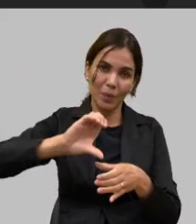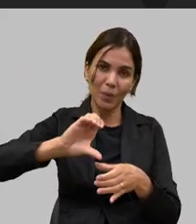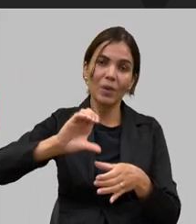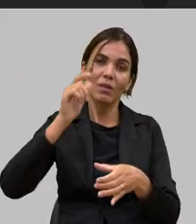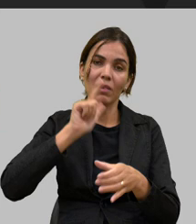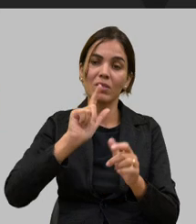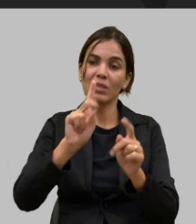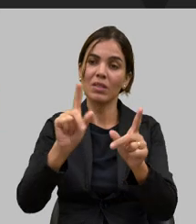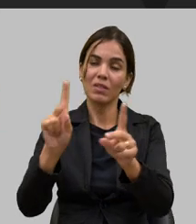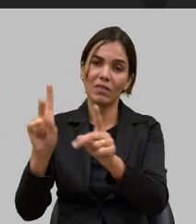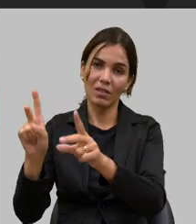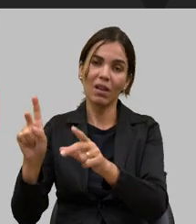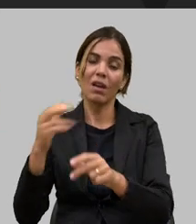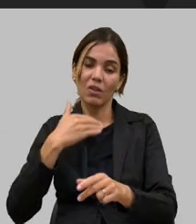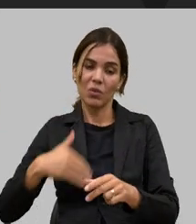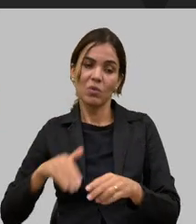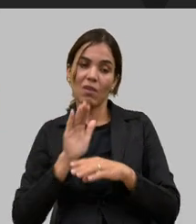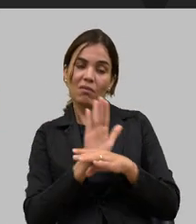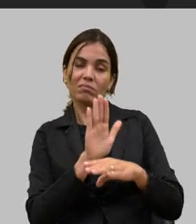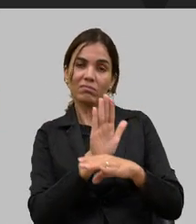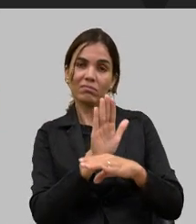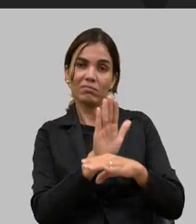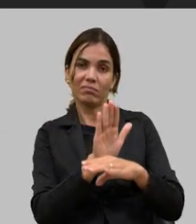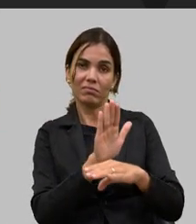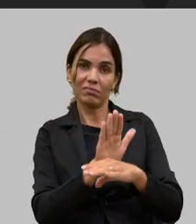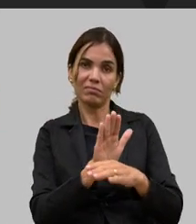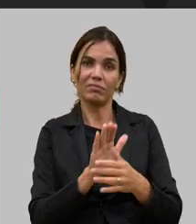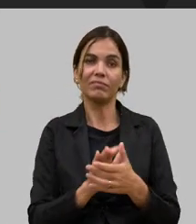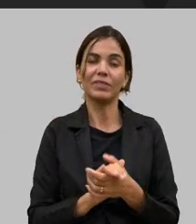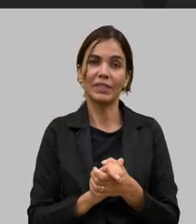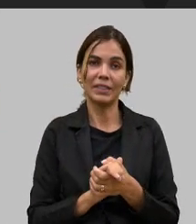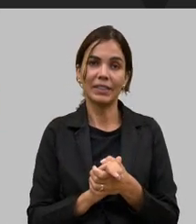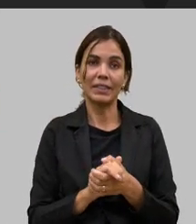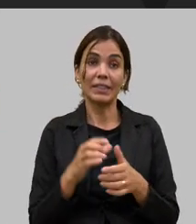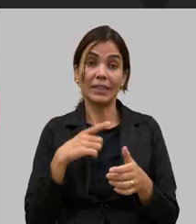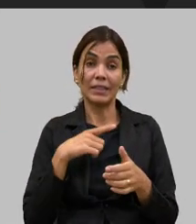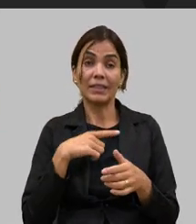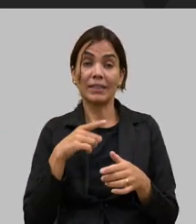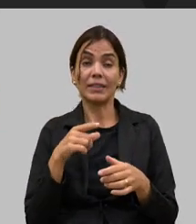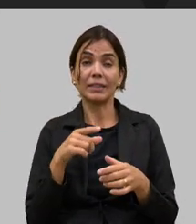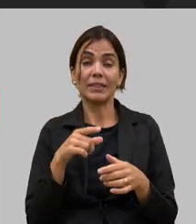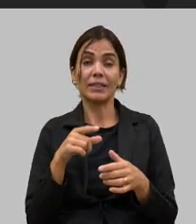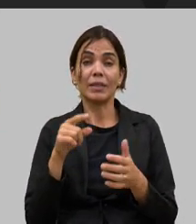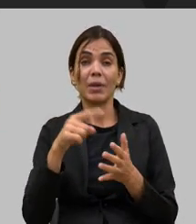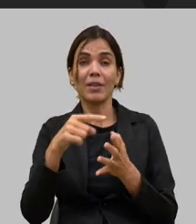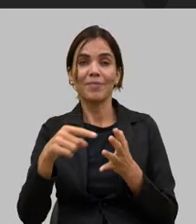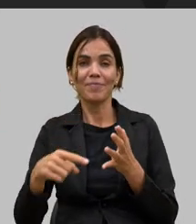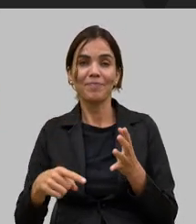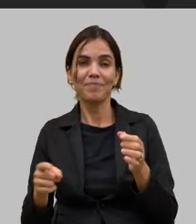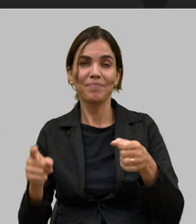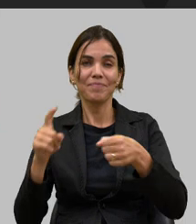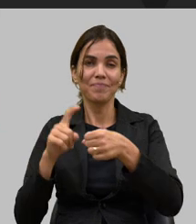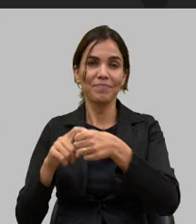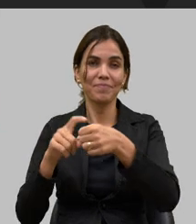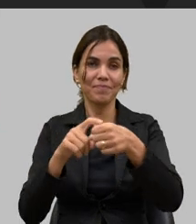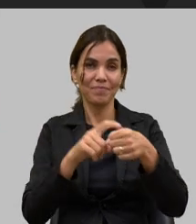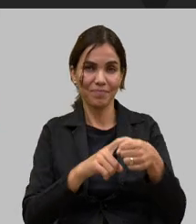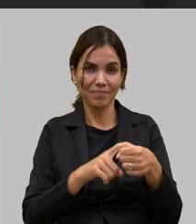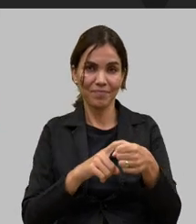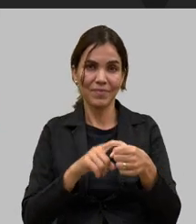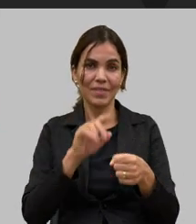ter um apoio que o governo tem dado aqui as ações das vinculadas a EMATER presente em 812